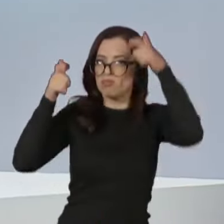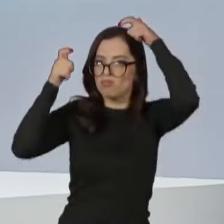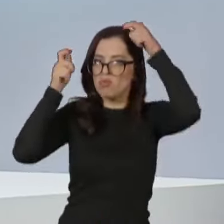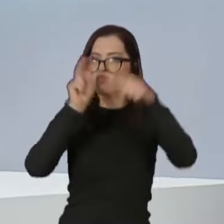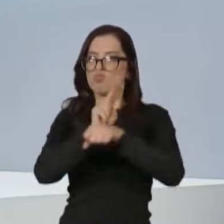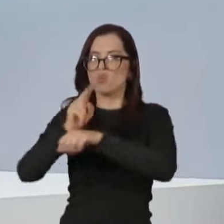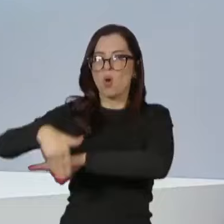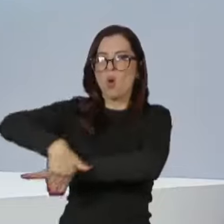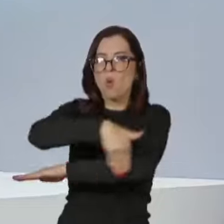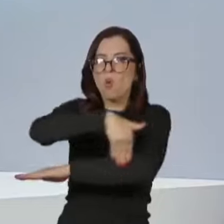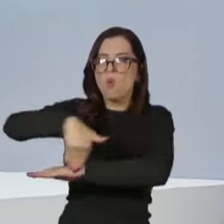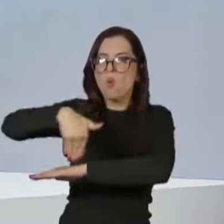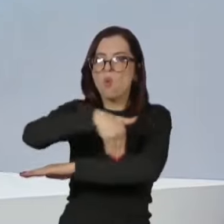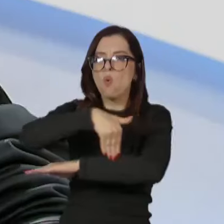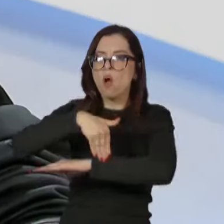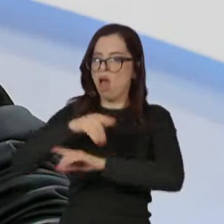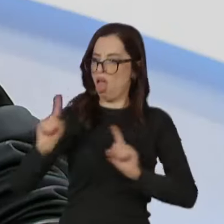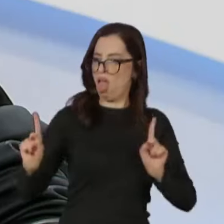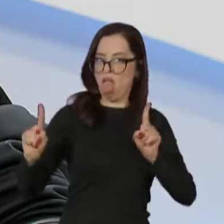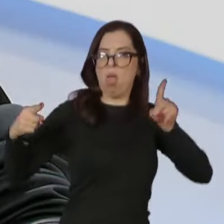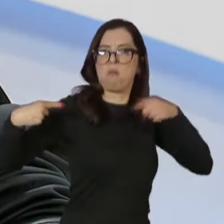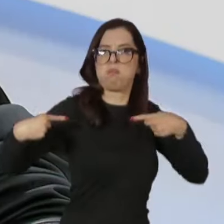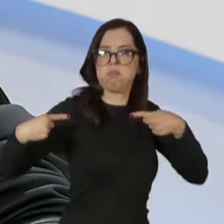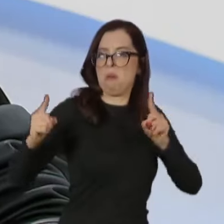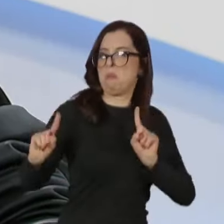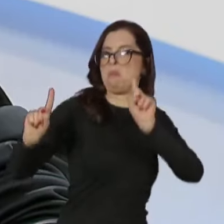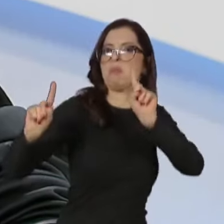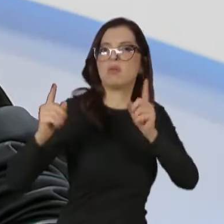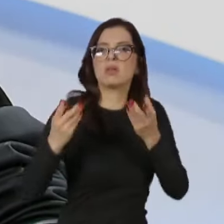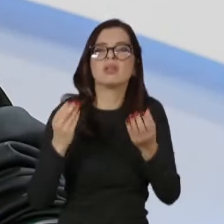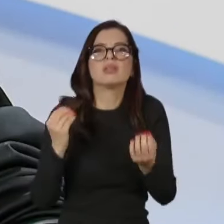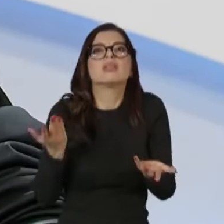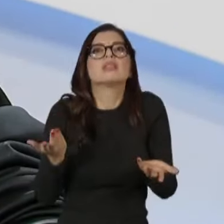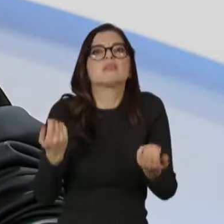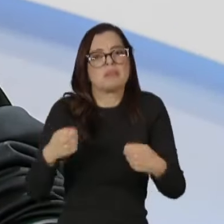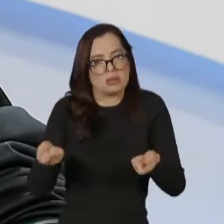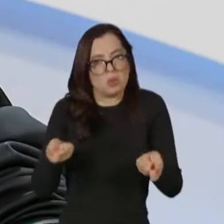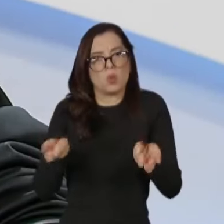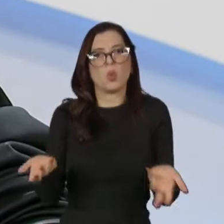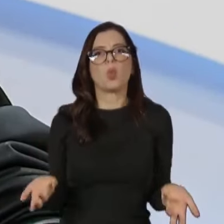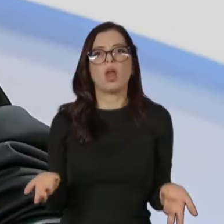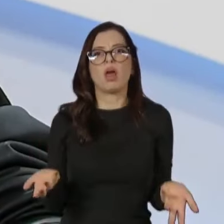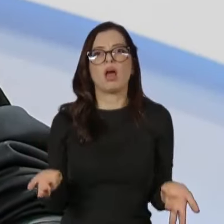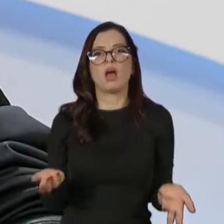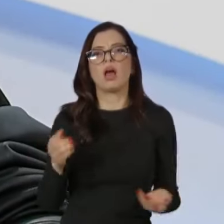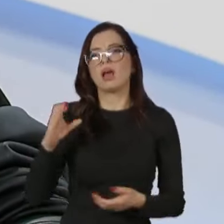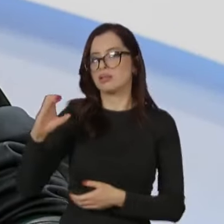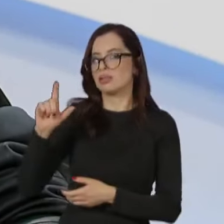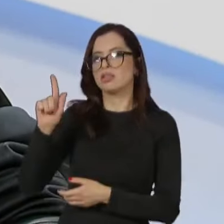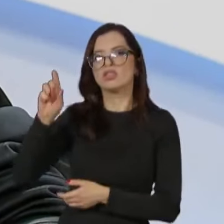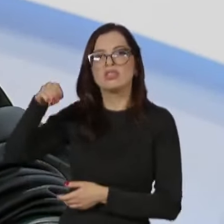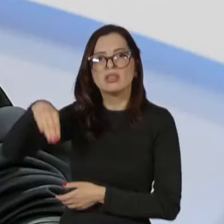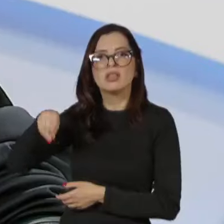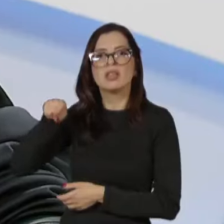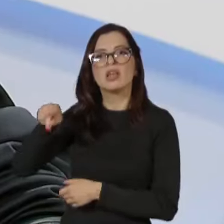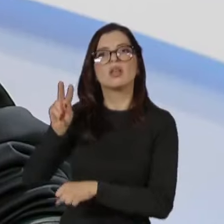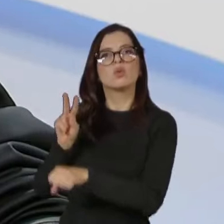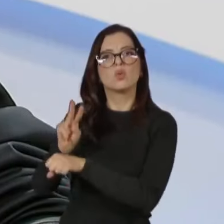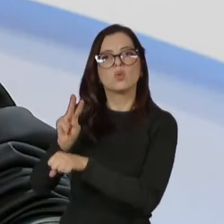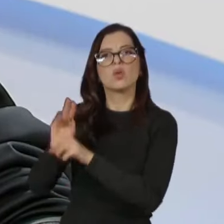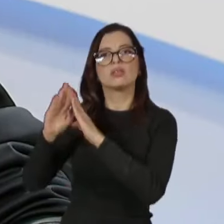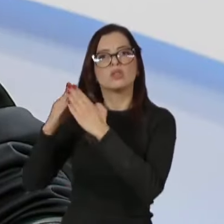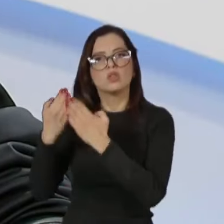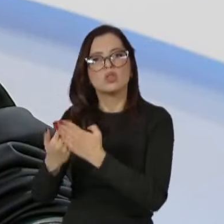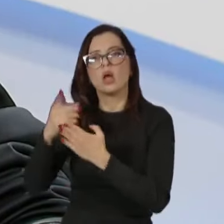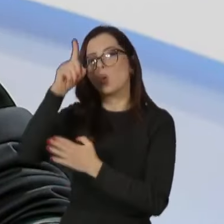as atribuições que ela já tem? Não. Não. Não seria porque nós estamos vivendo uma